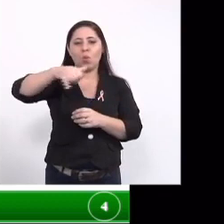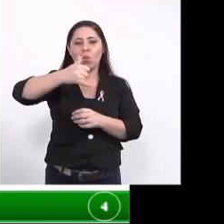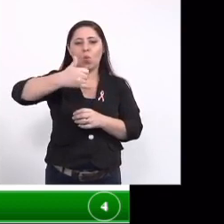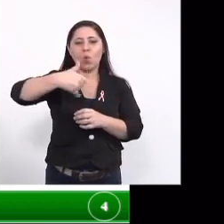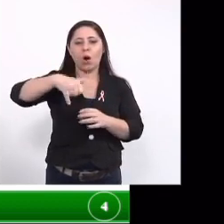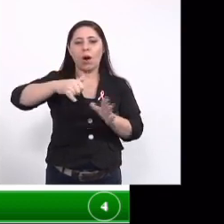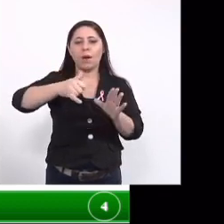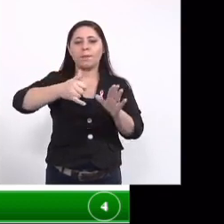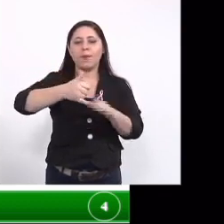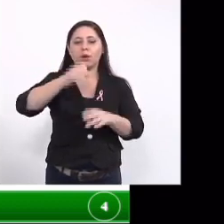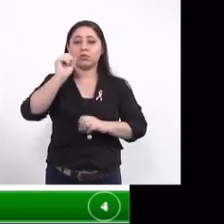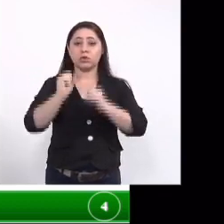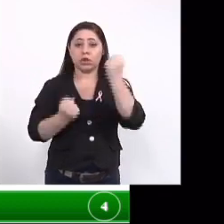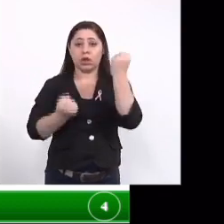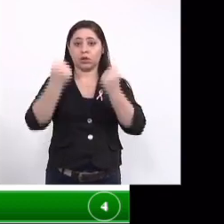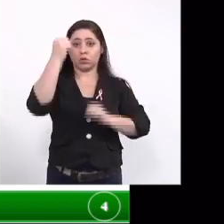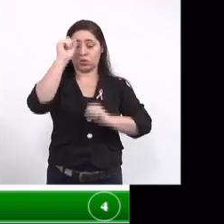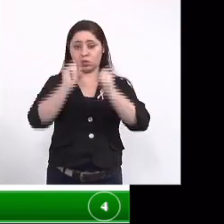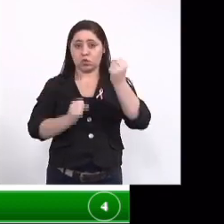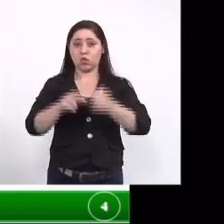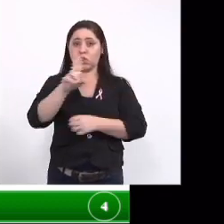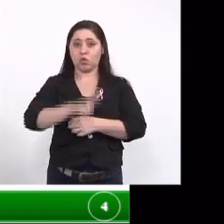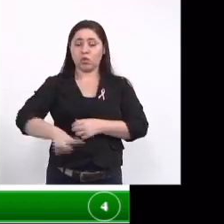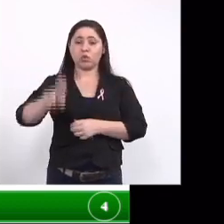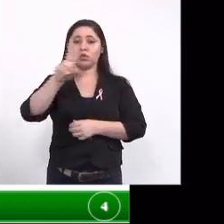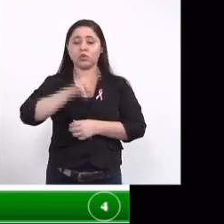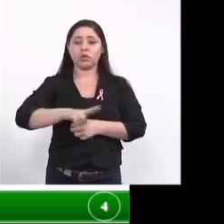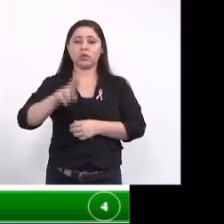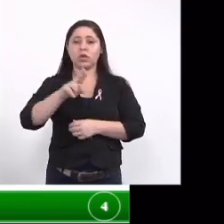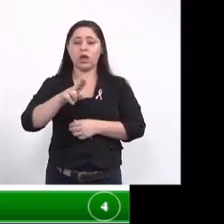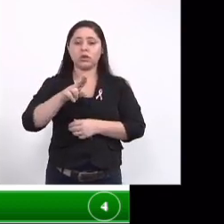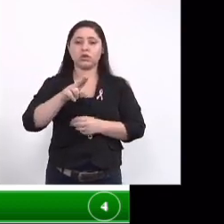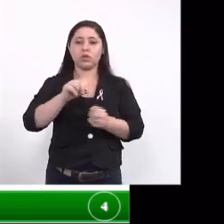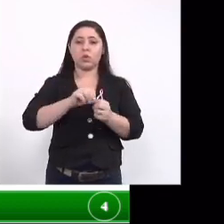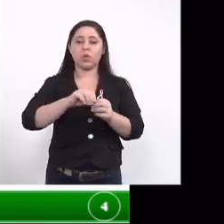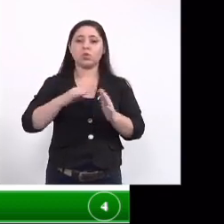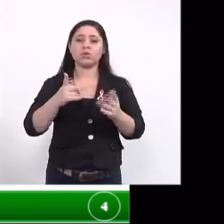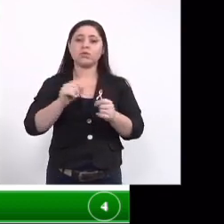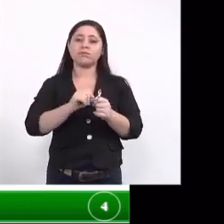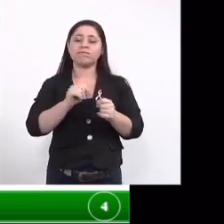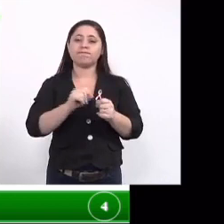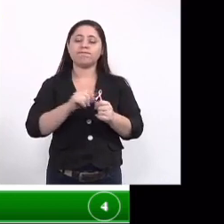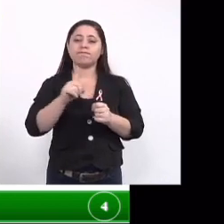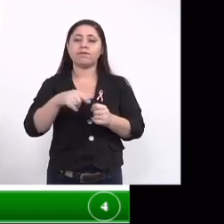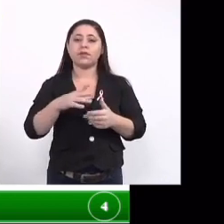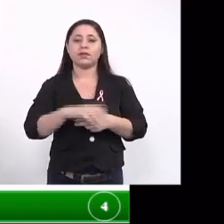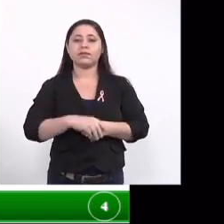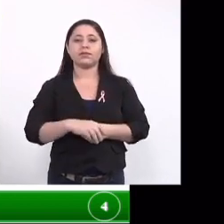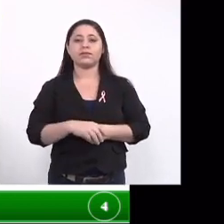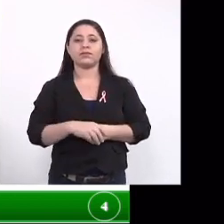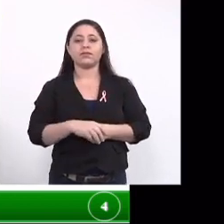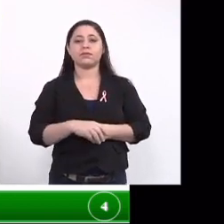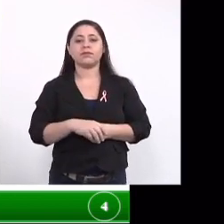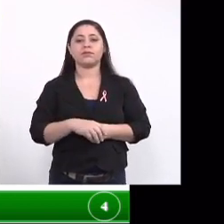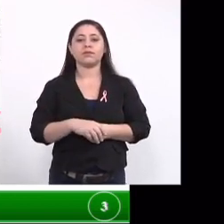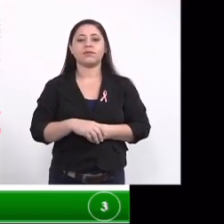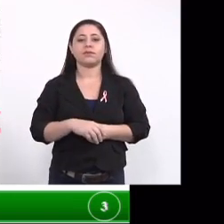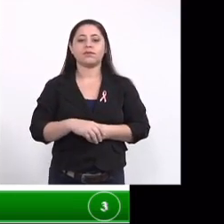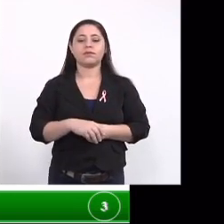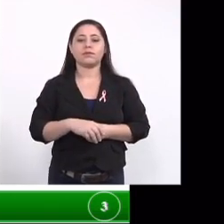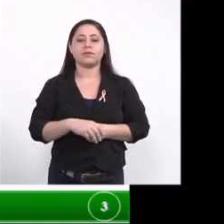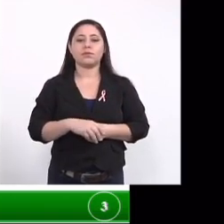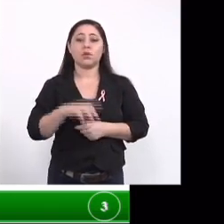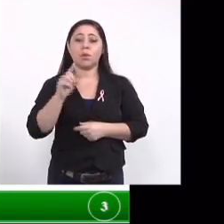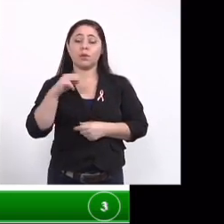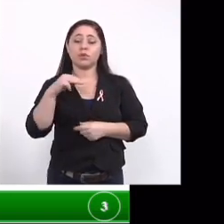resíduo da indústria então ele é utilizado durante o processo de opa só um